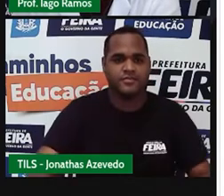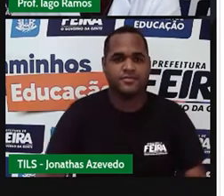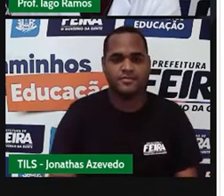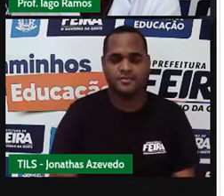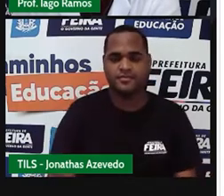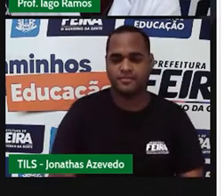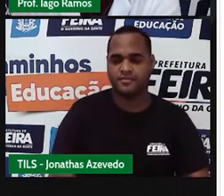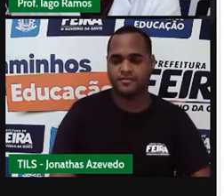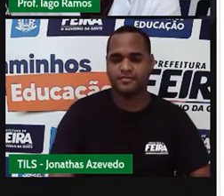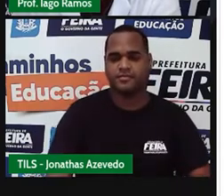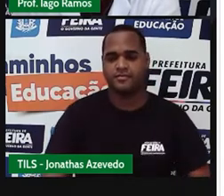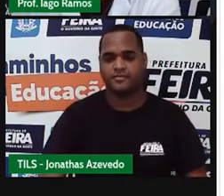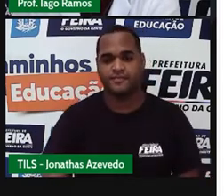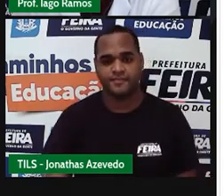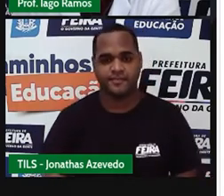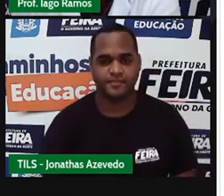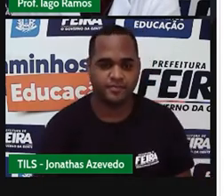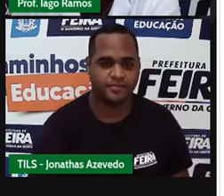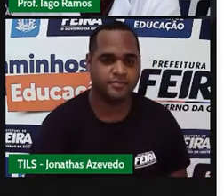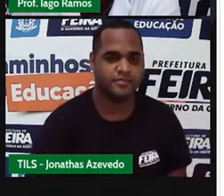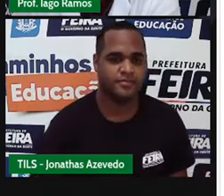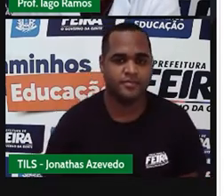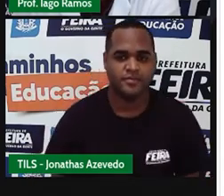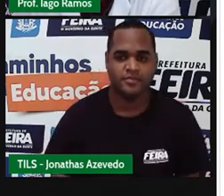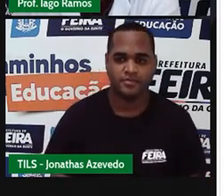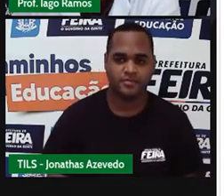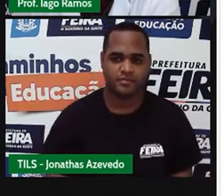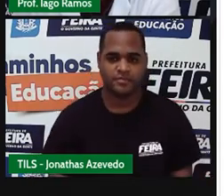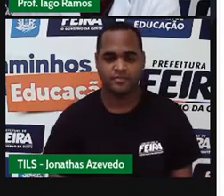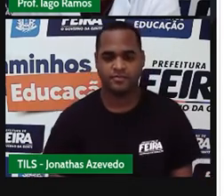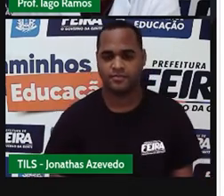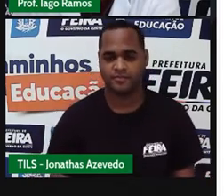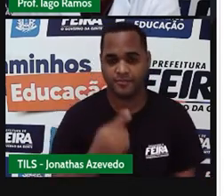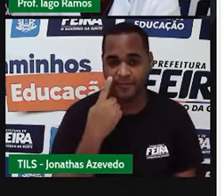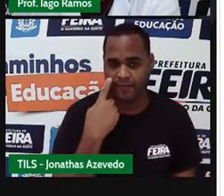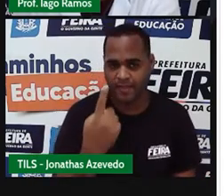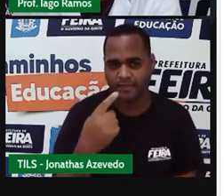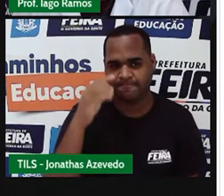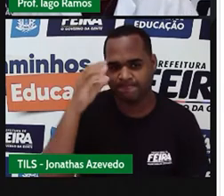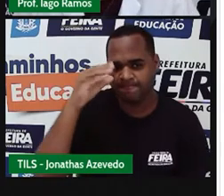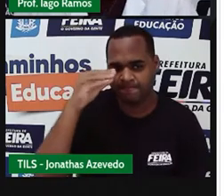E você vai tentar achar o que é que tem de curioso aqui.